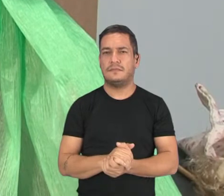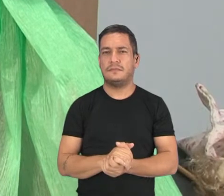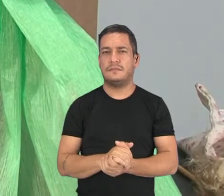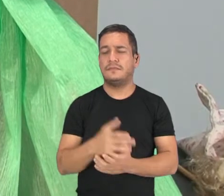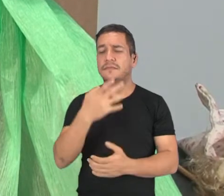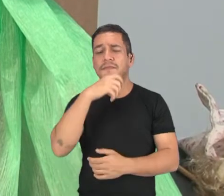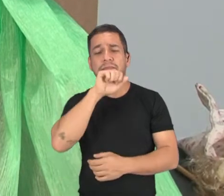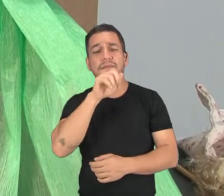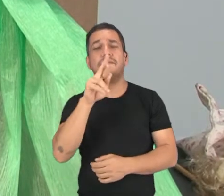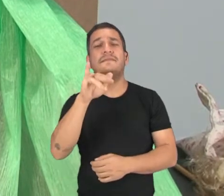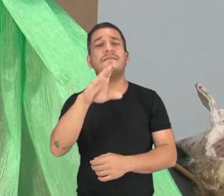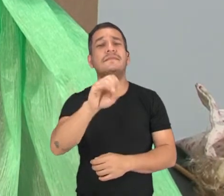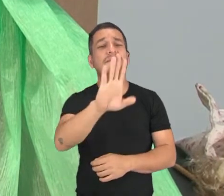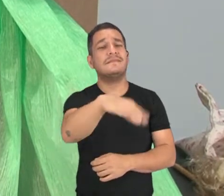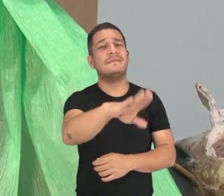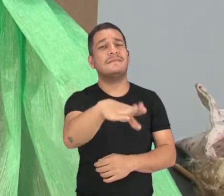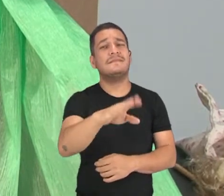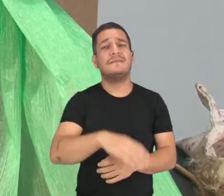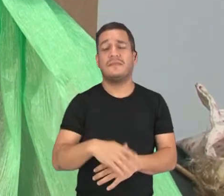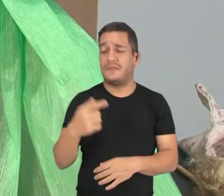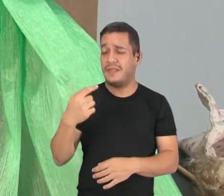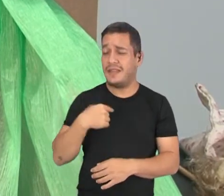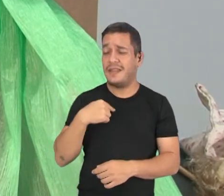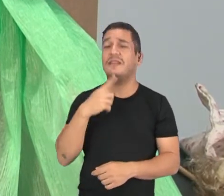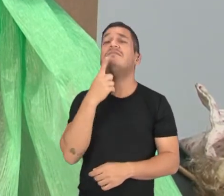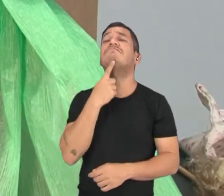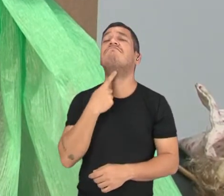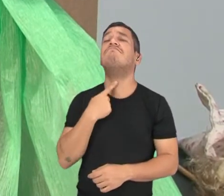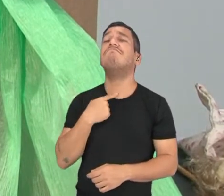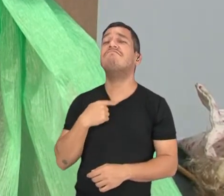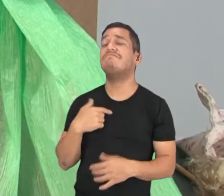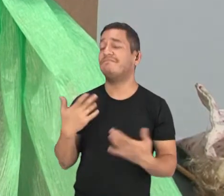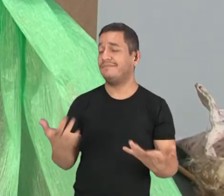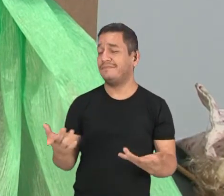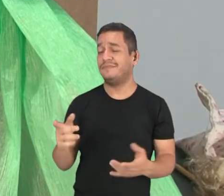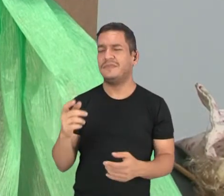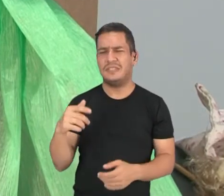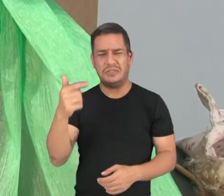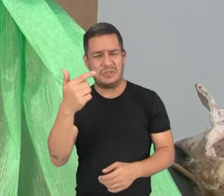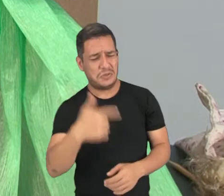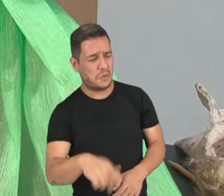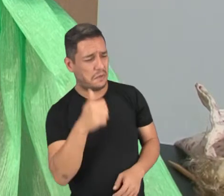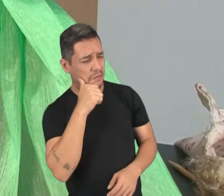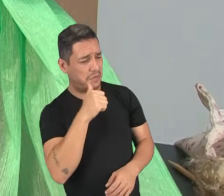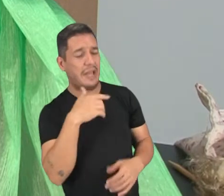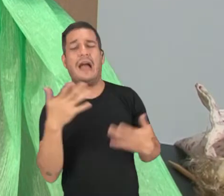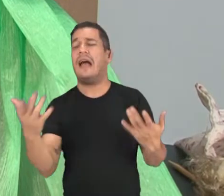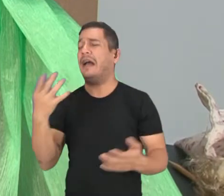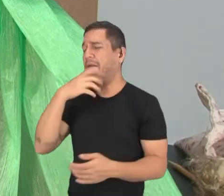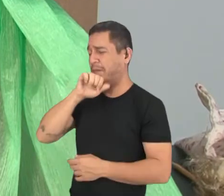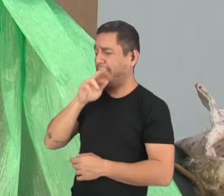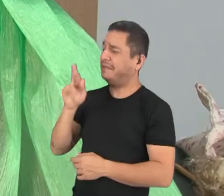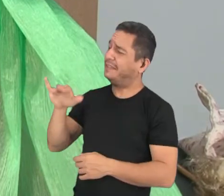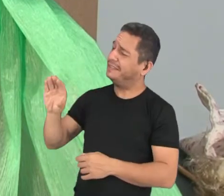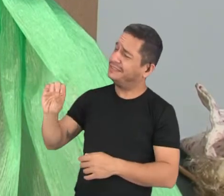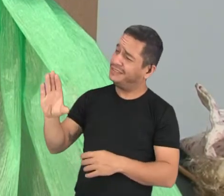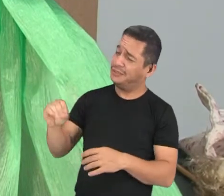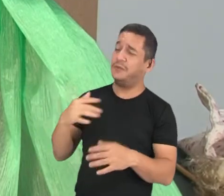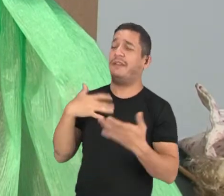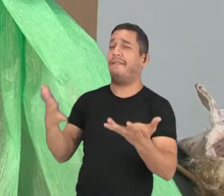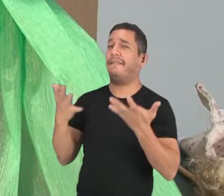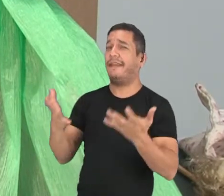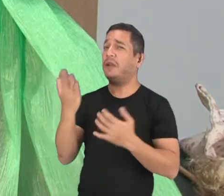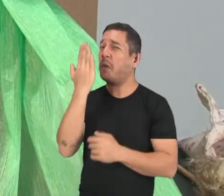Pai Francisco, eu tô com desejo. De novo, mulher? Ah, pai Francisco, eu